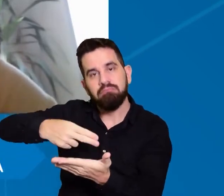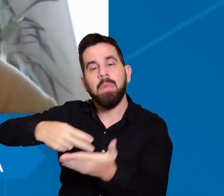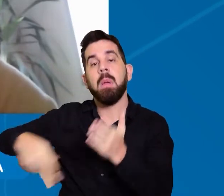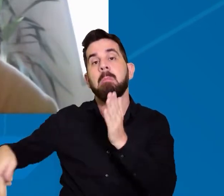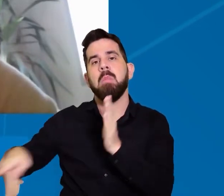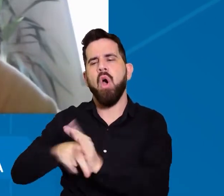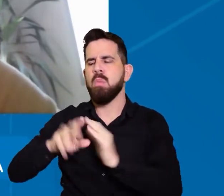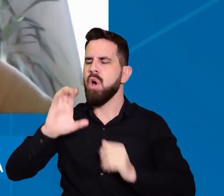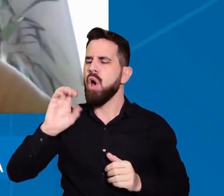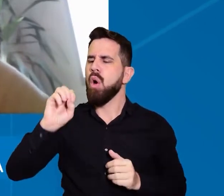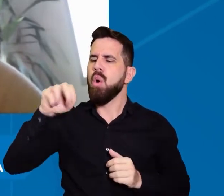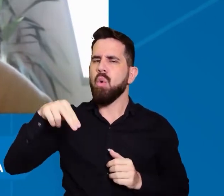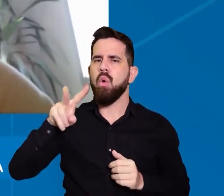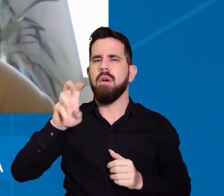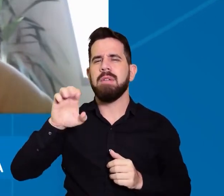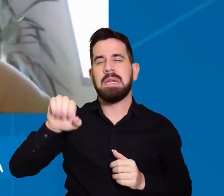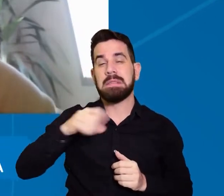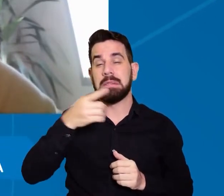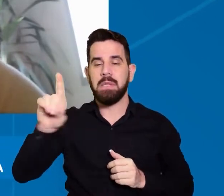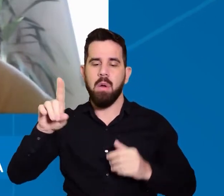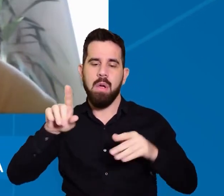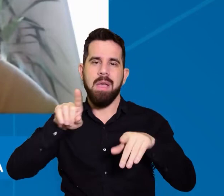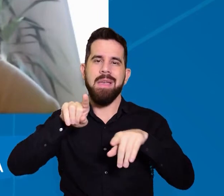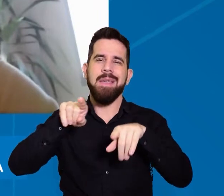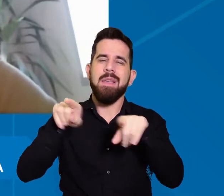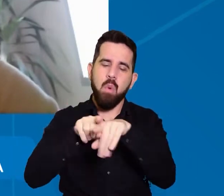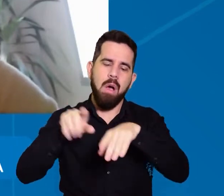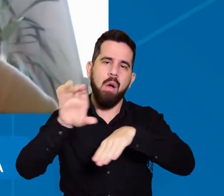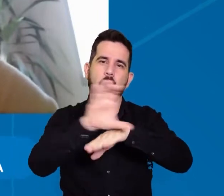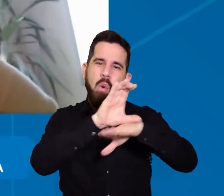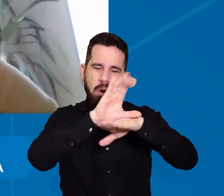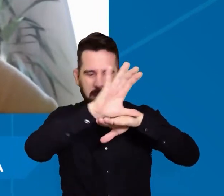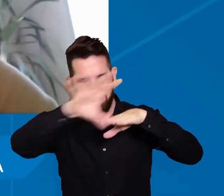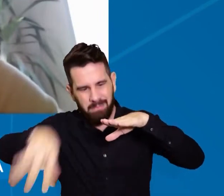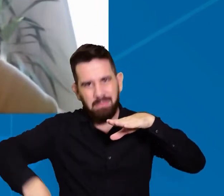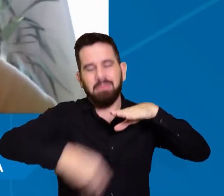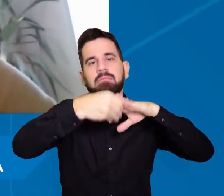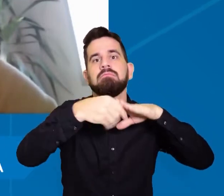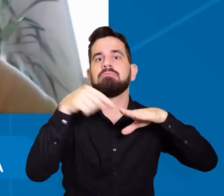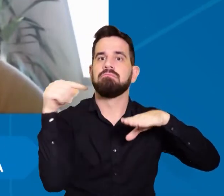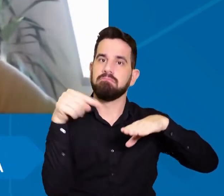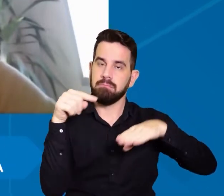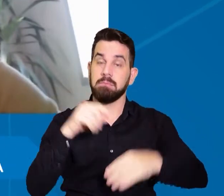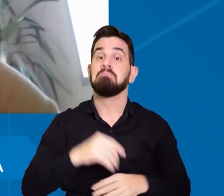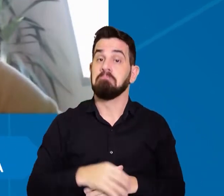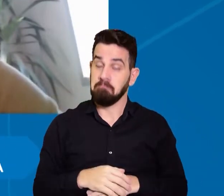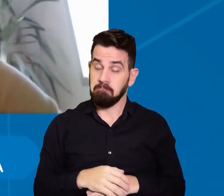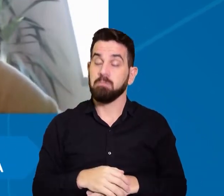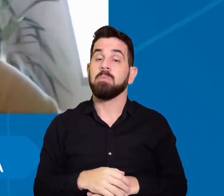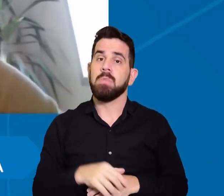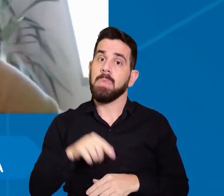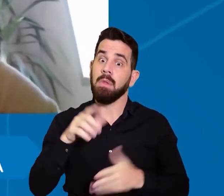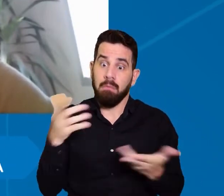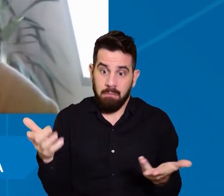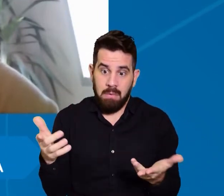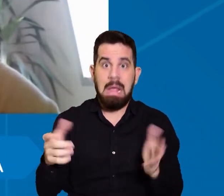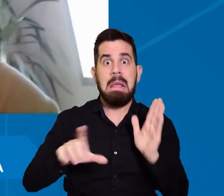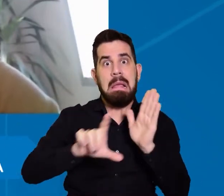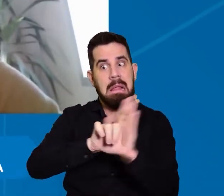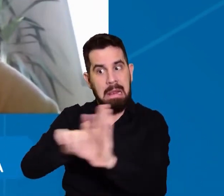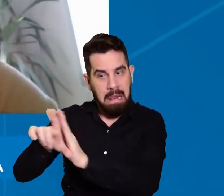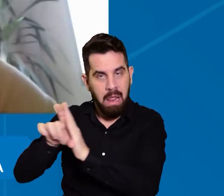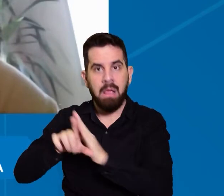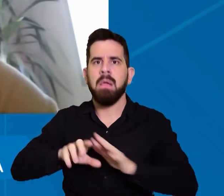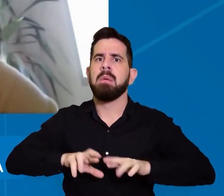com o status de emenda constitucional, tá? Então, o aparato legal, ele é amplo, ele